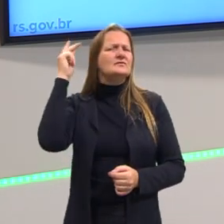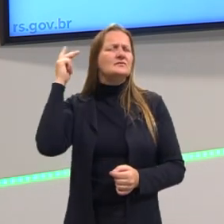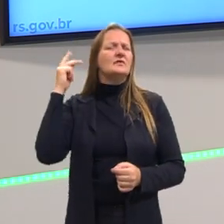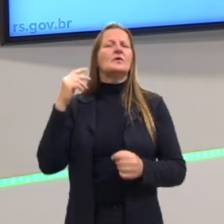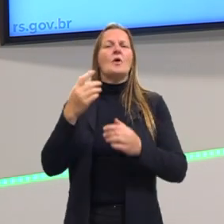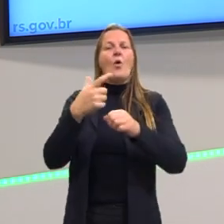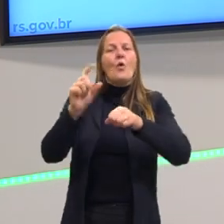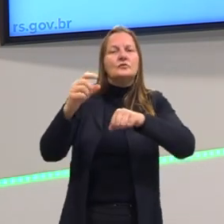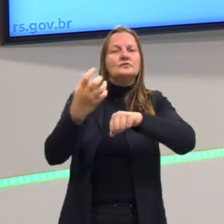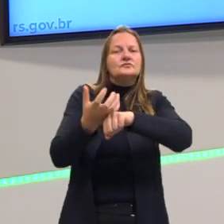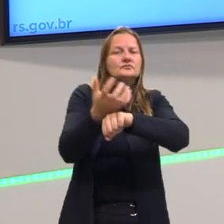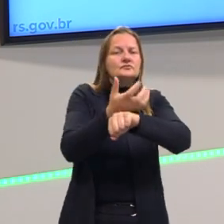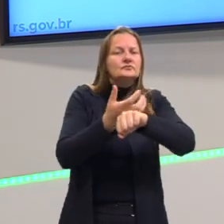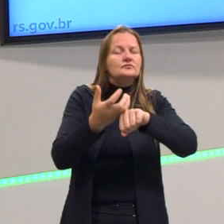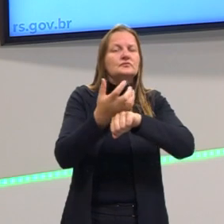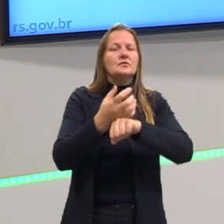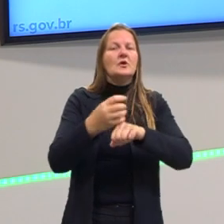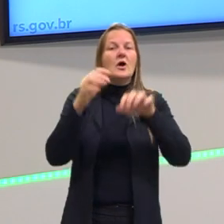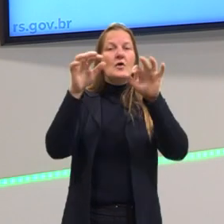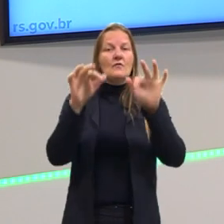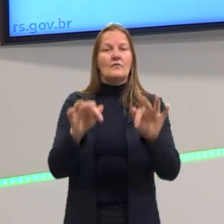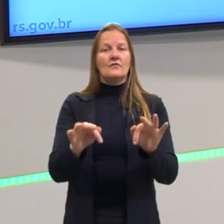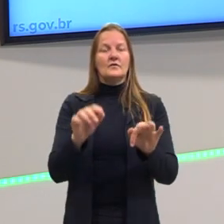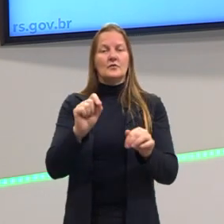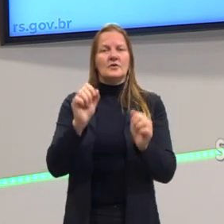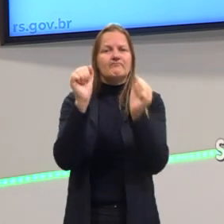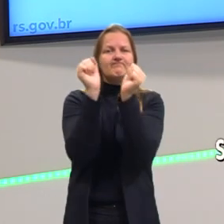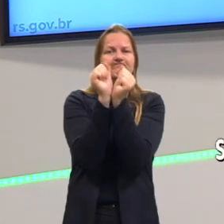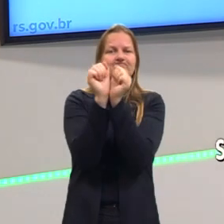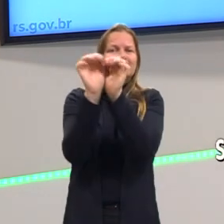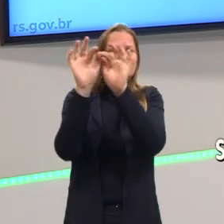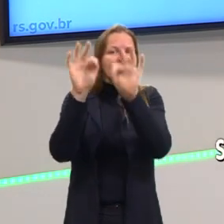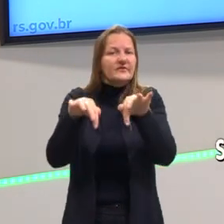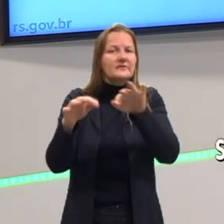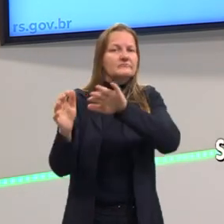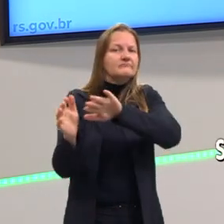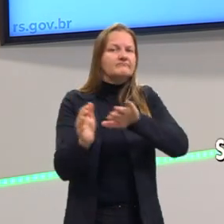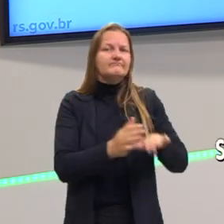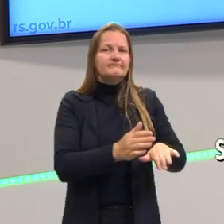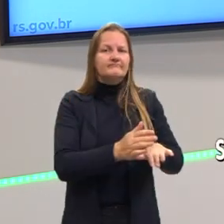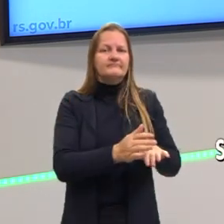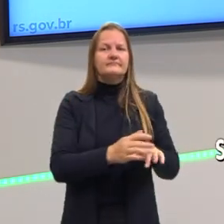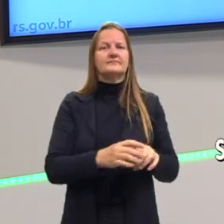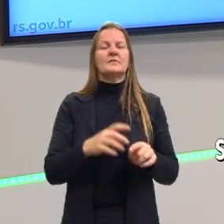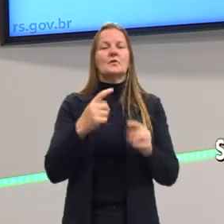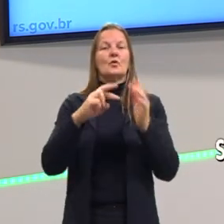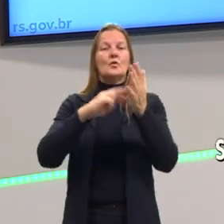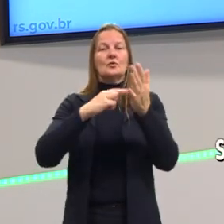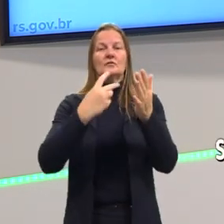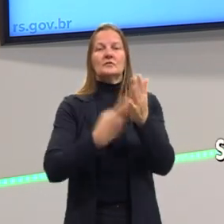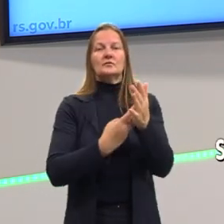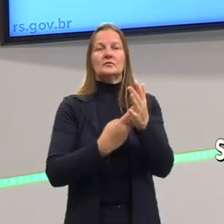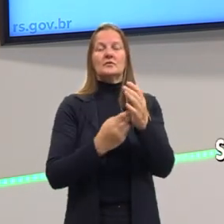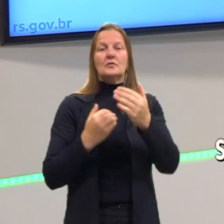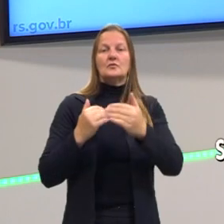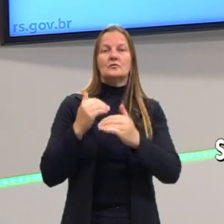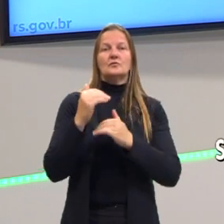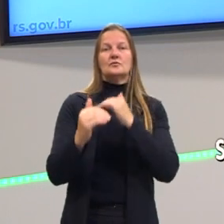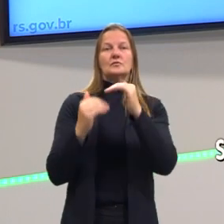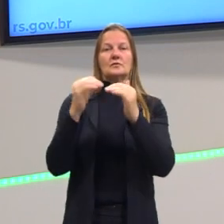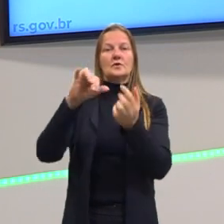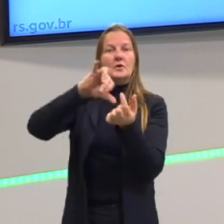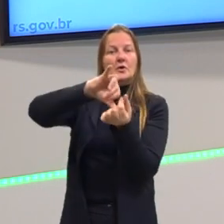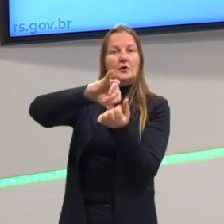humanas, esse embate pelo fim da escravidão. E o fim da escravidão significava o avanço do